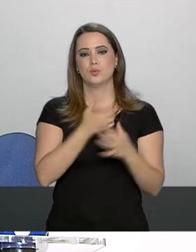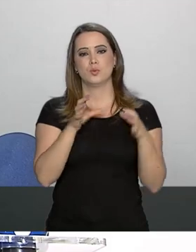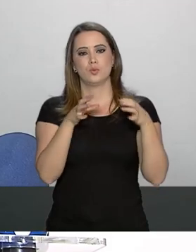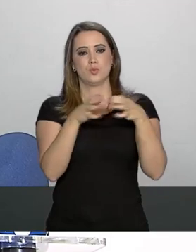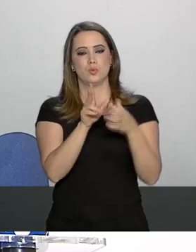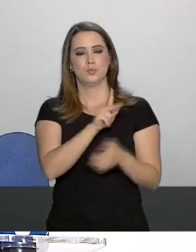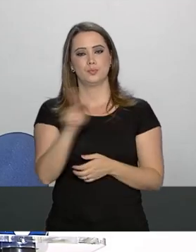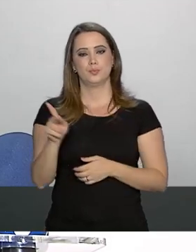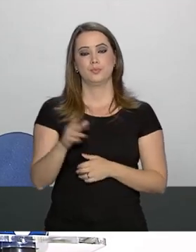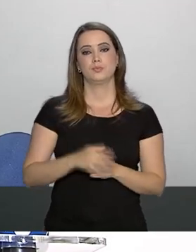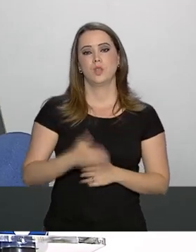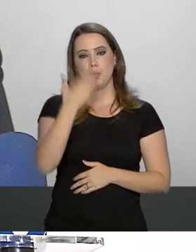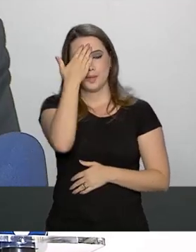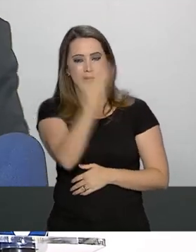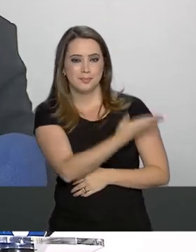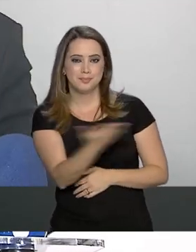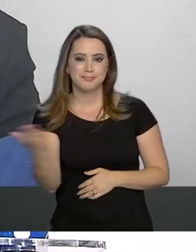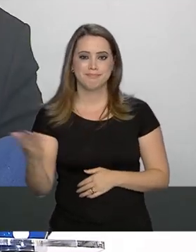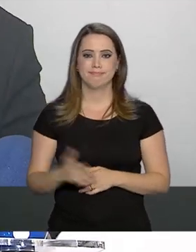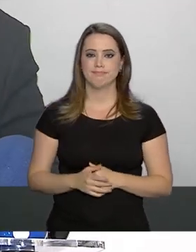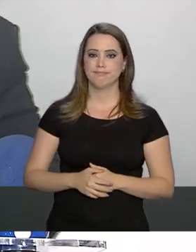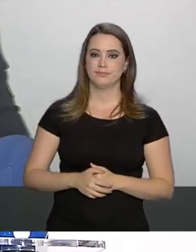tá bem? obrigado pessoal